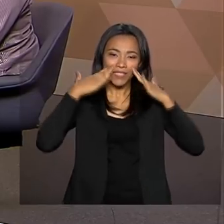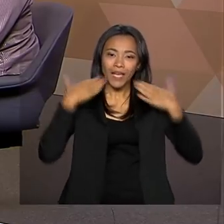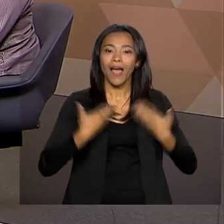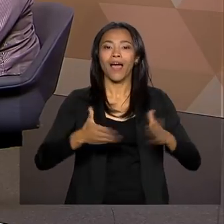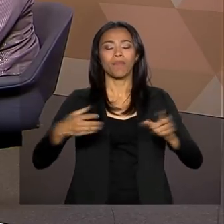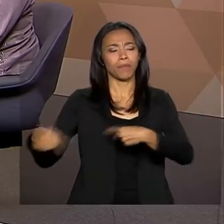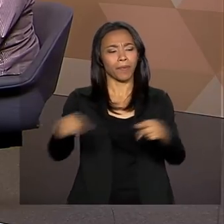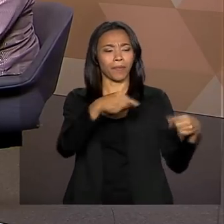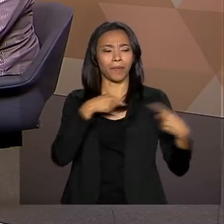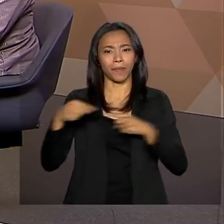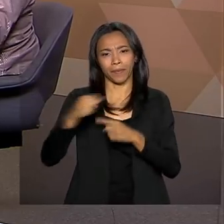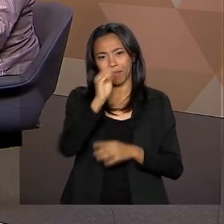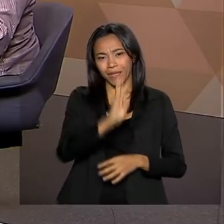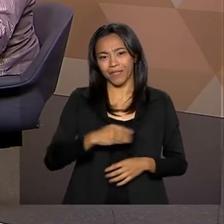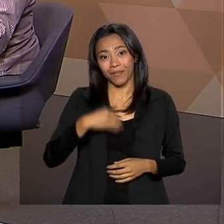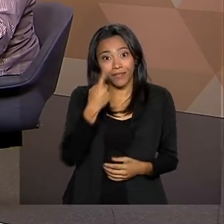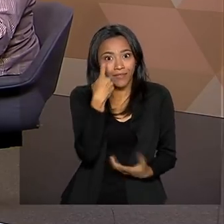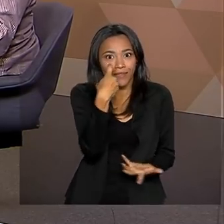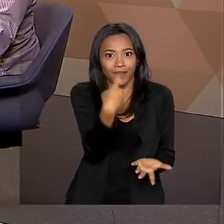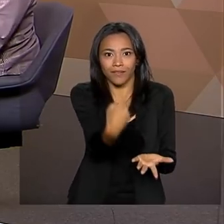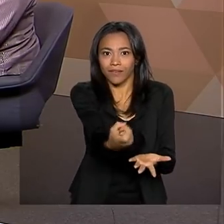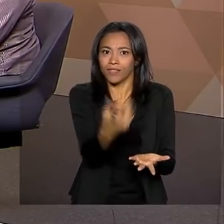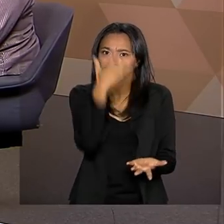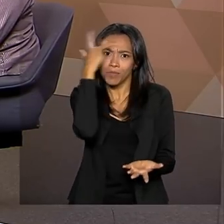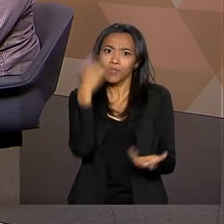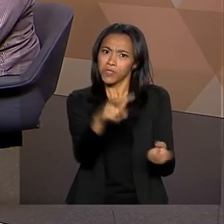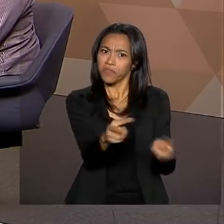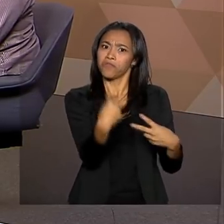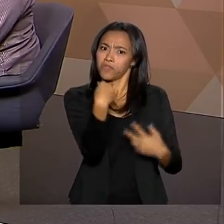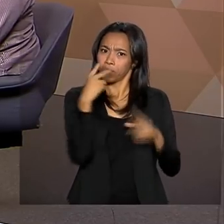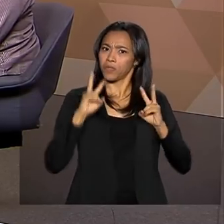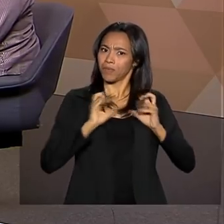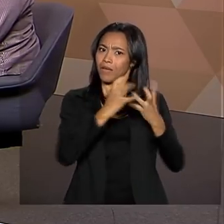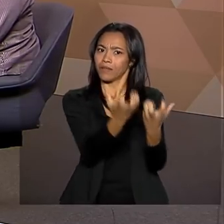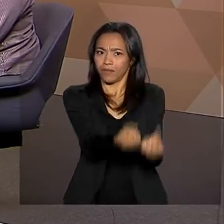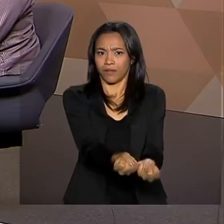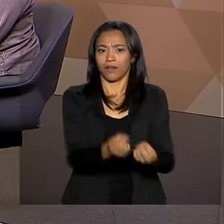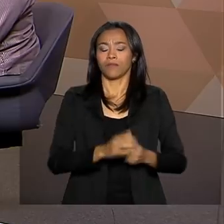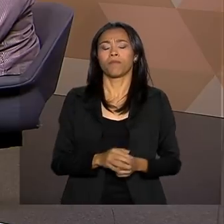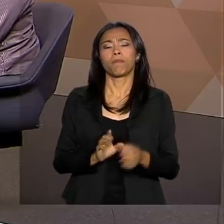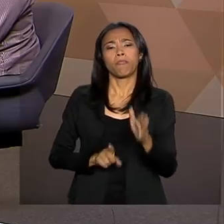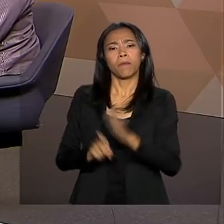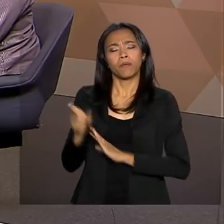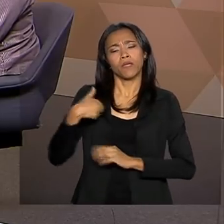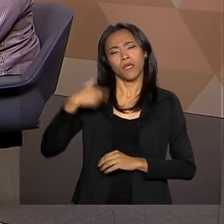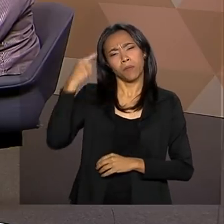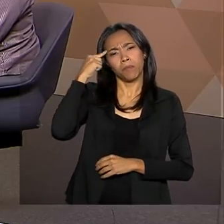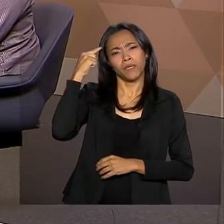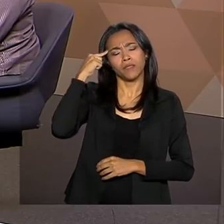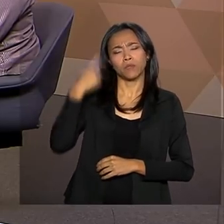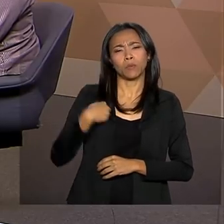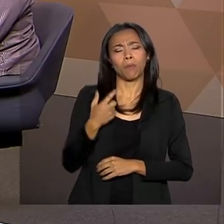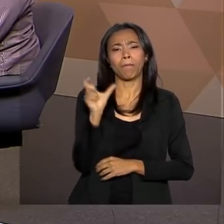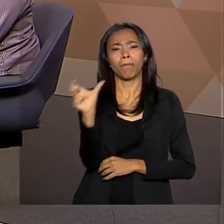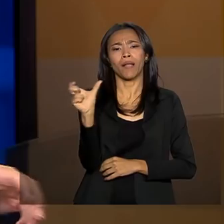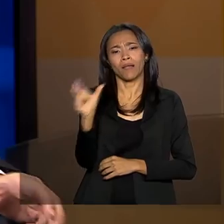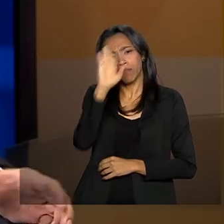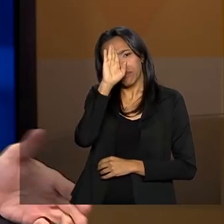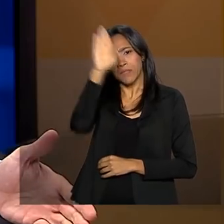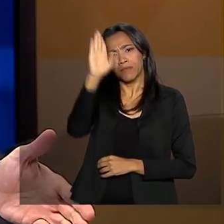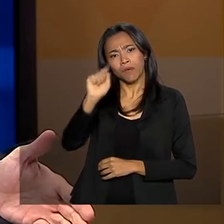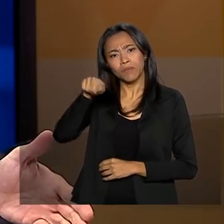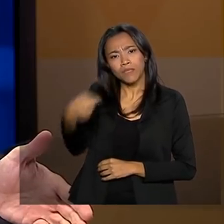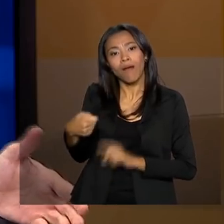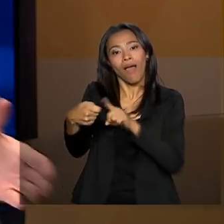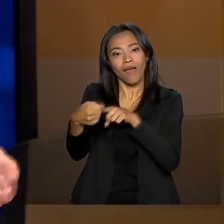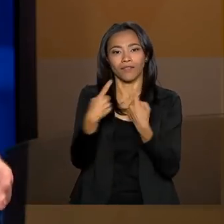sido muito interessante. E a recepção na sociedade tem sido muito boa. E eu penso que uma palavra-chave no ministério que a senhora coordena é